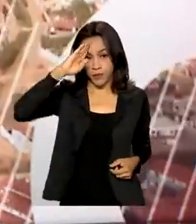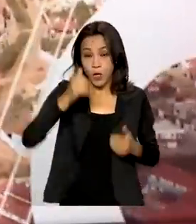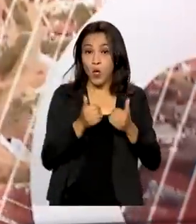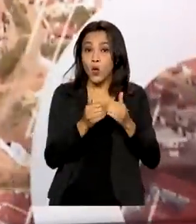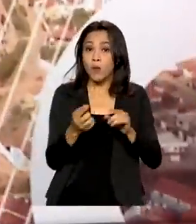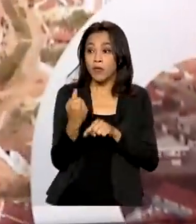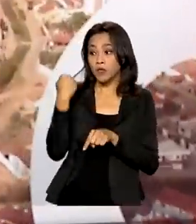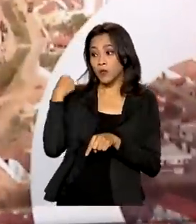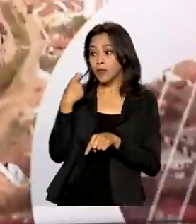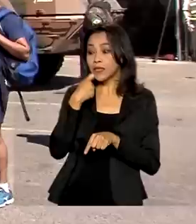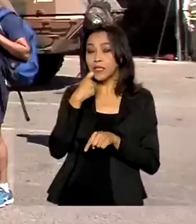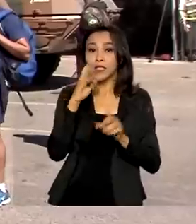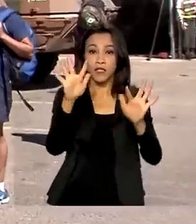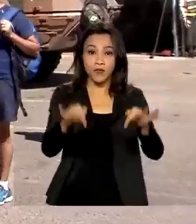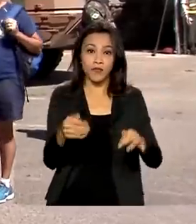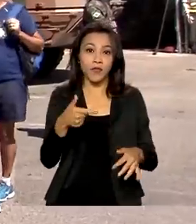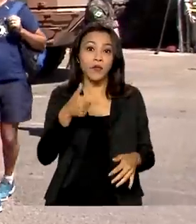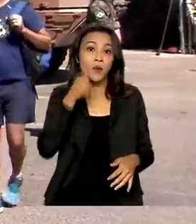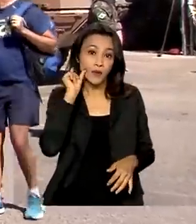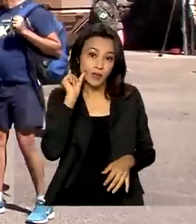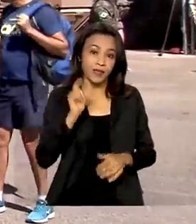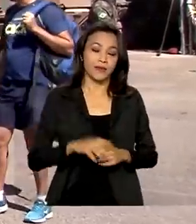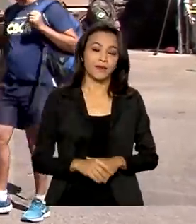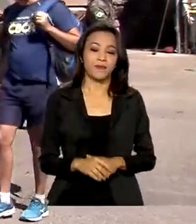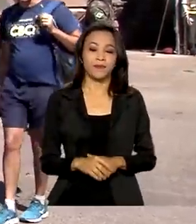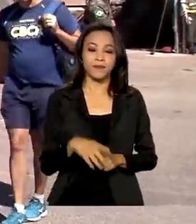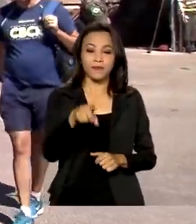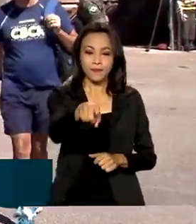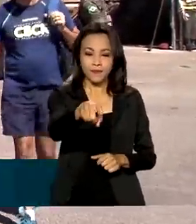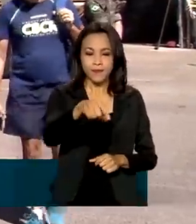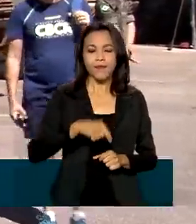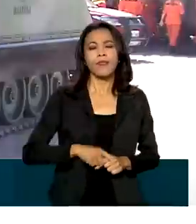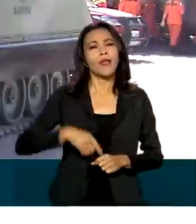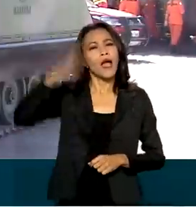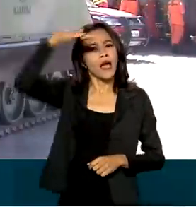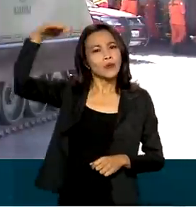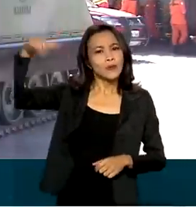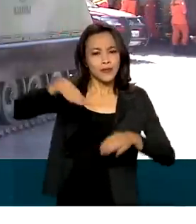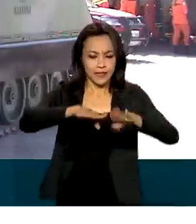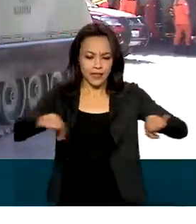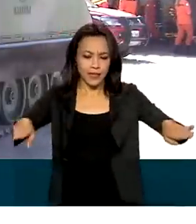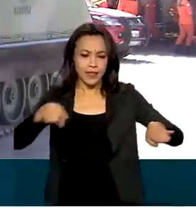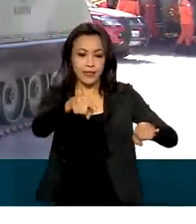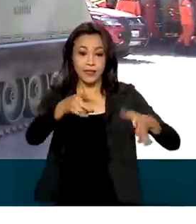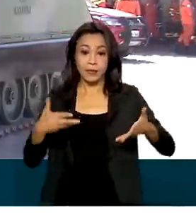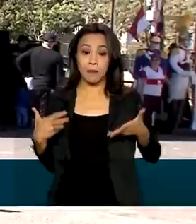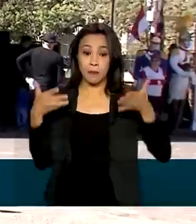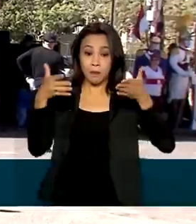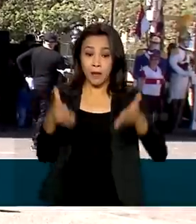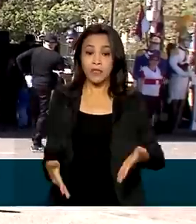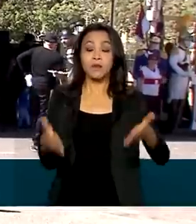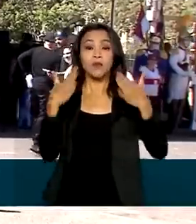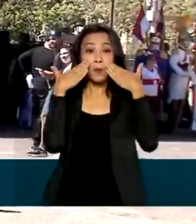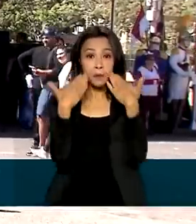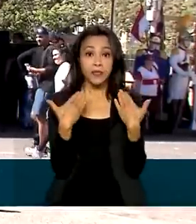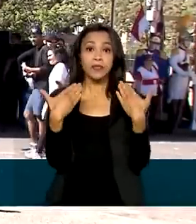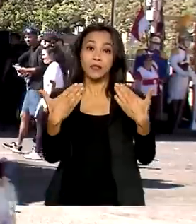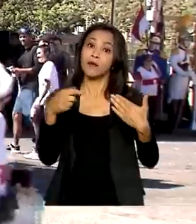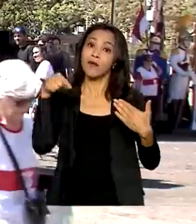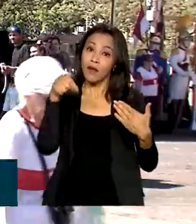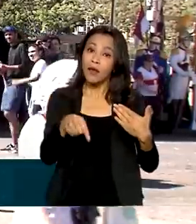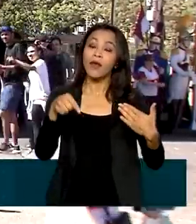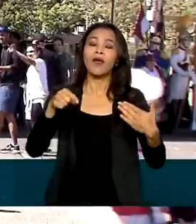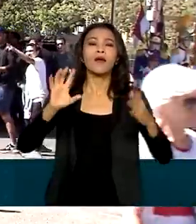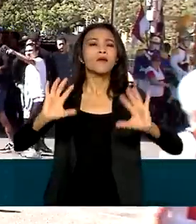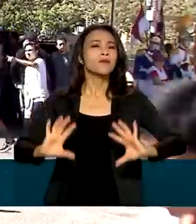e se encerrou ontem. Adultos e crianças participaram de atrações culturais na exposição, que faz parte da comemoração